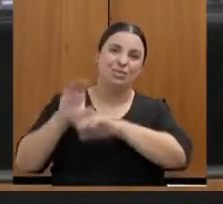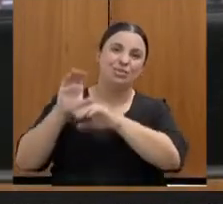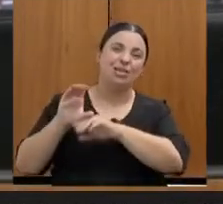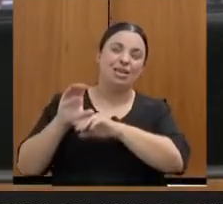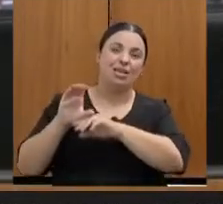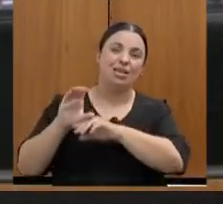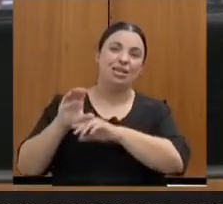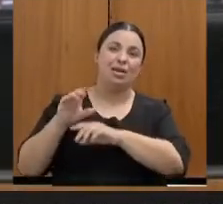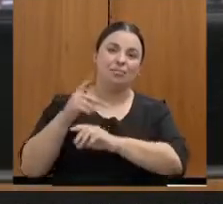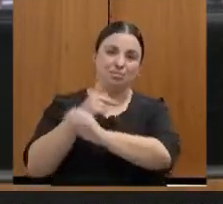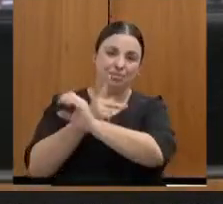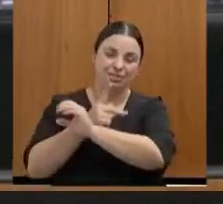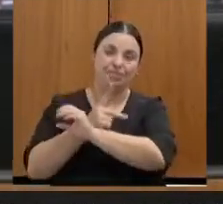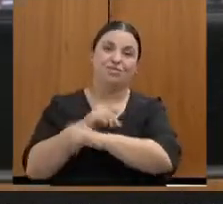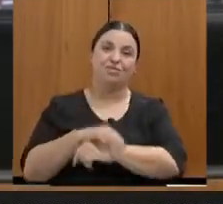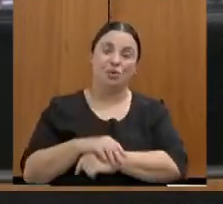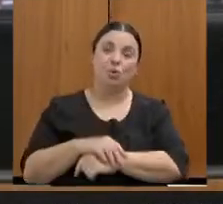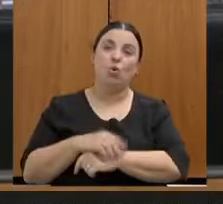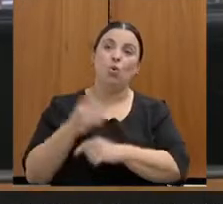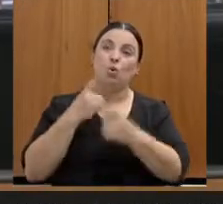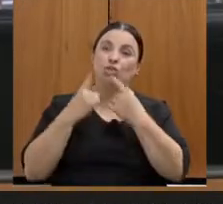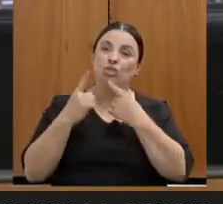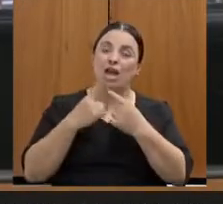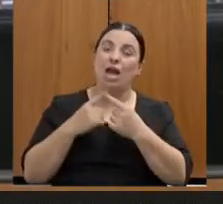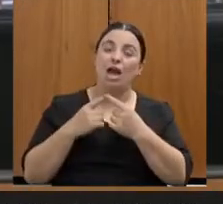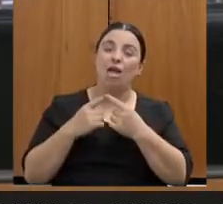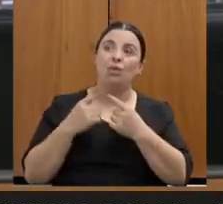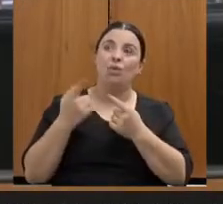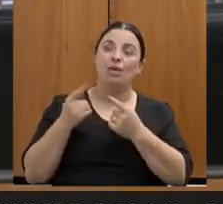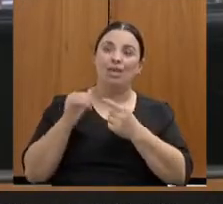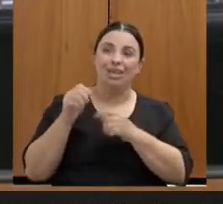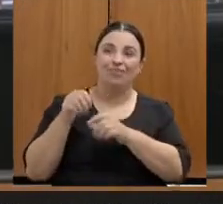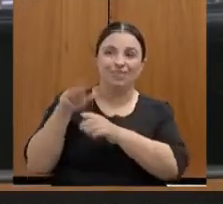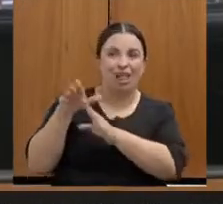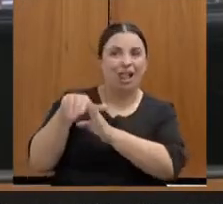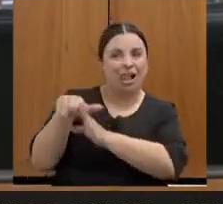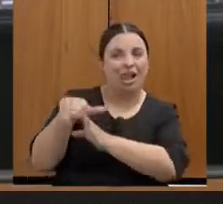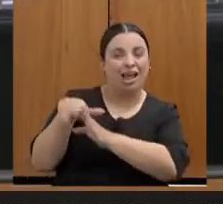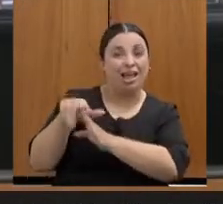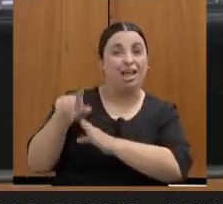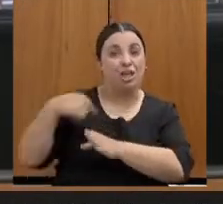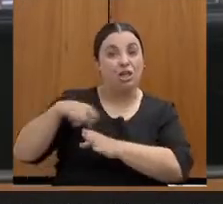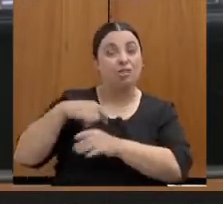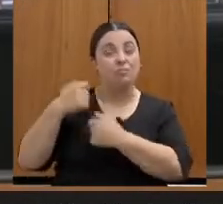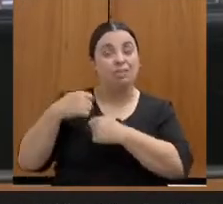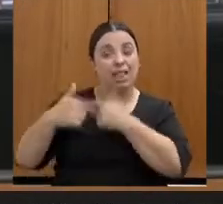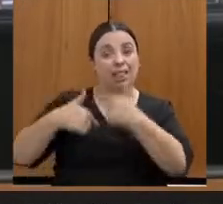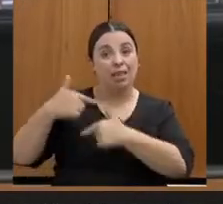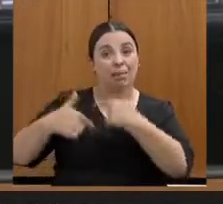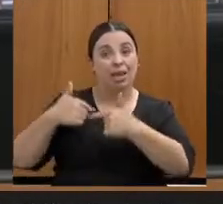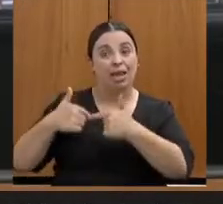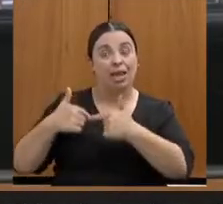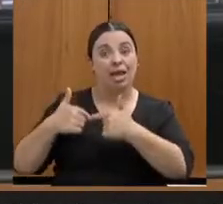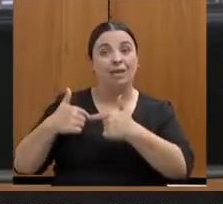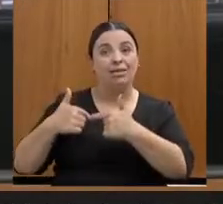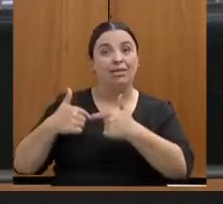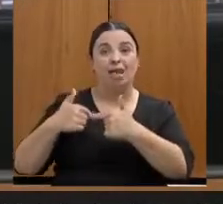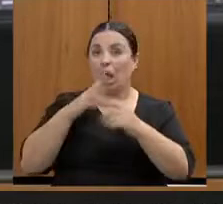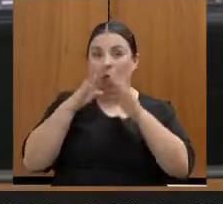de que elas devem passar por esse espaço deixando algum legado. E isso é extremamente importante. E eu sinto,